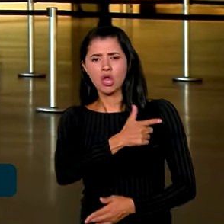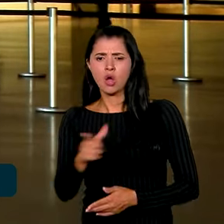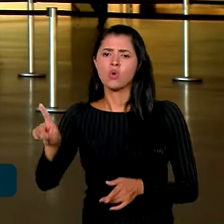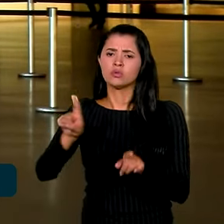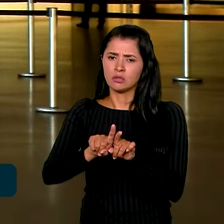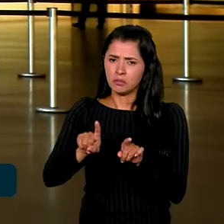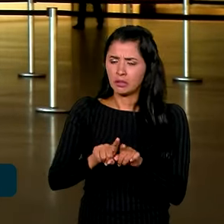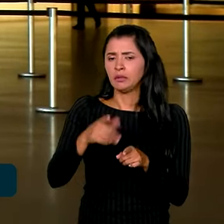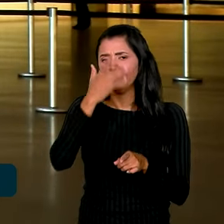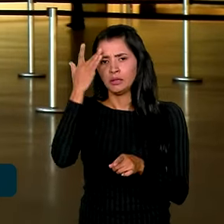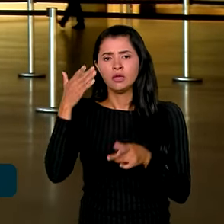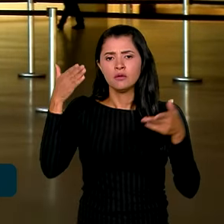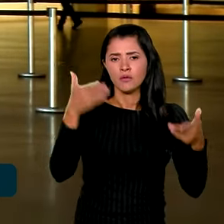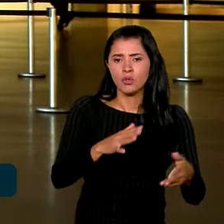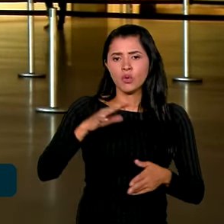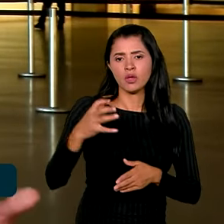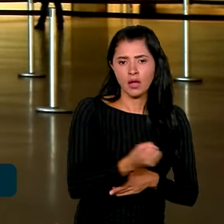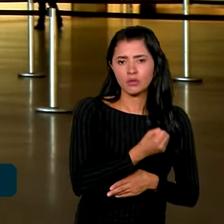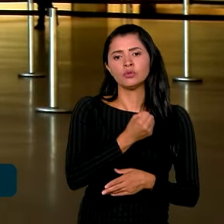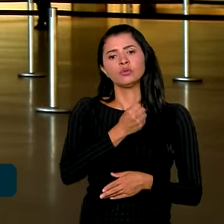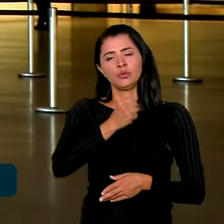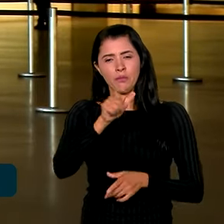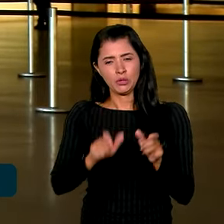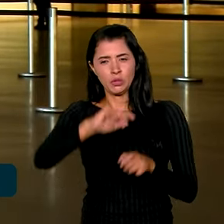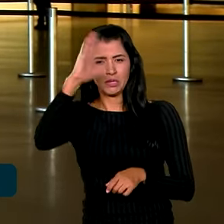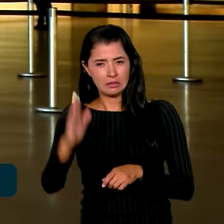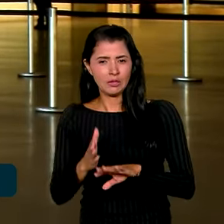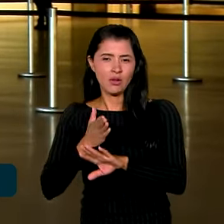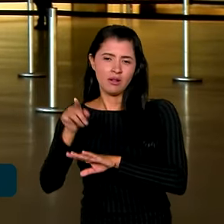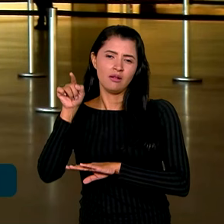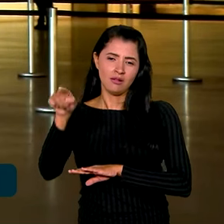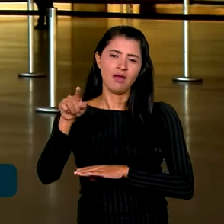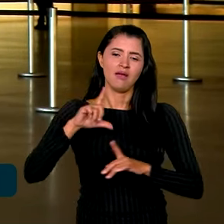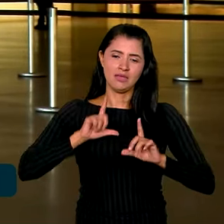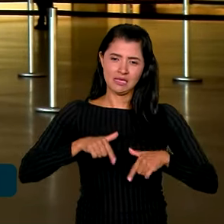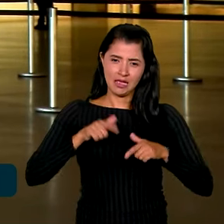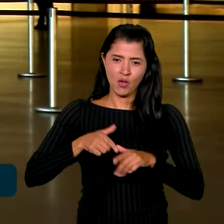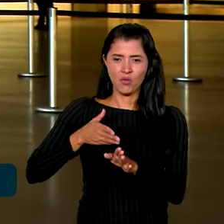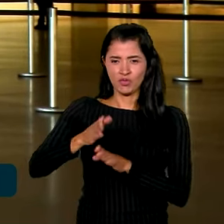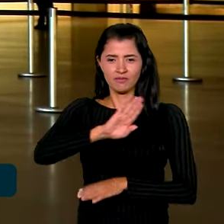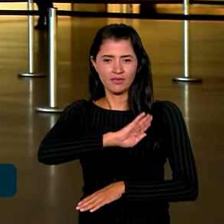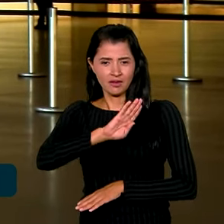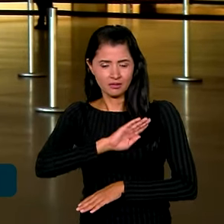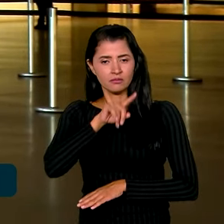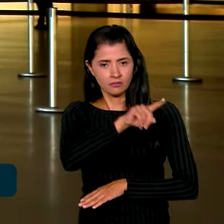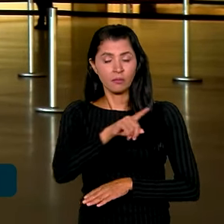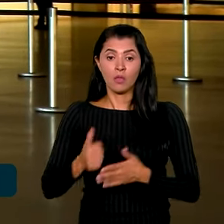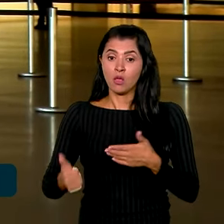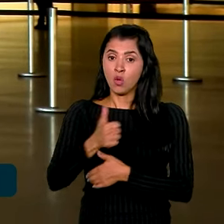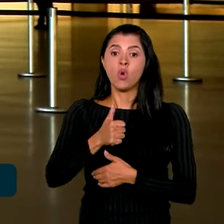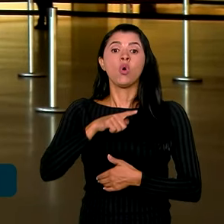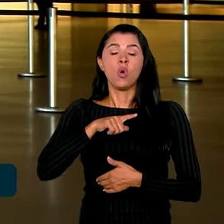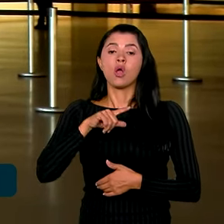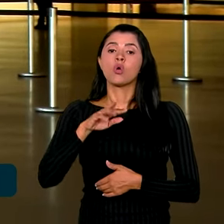e aos envolvidos no resgate dos brasileiros e seus familiares em Israel e na faixa de Gaza. No grau Comendador, a